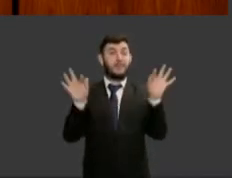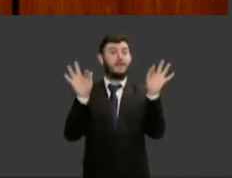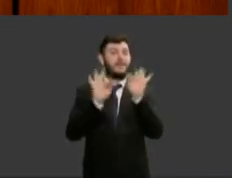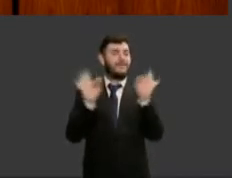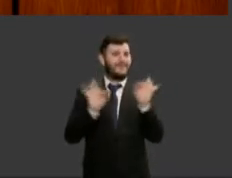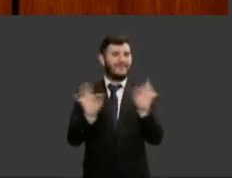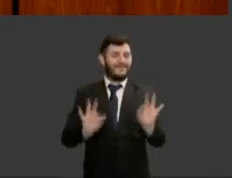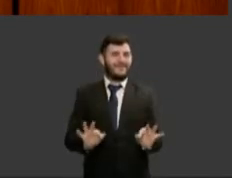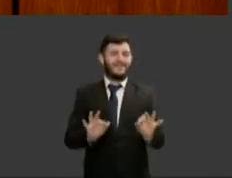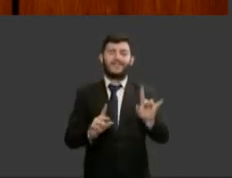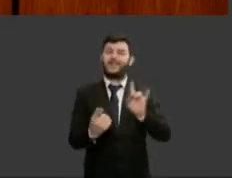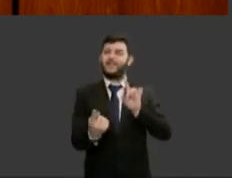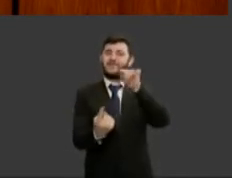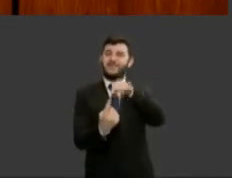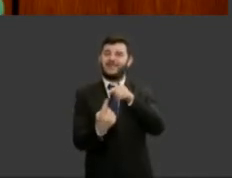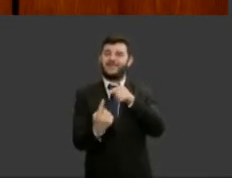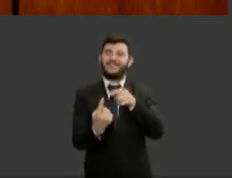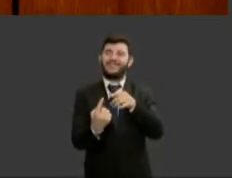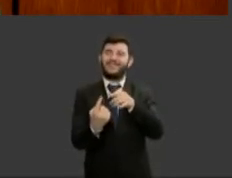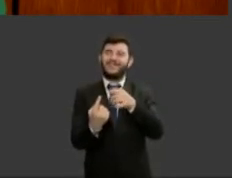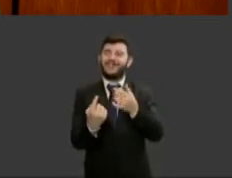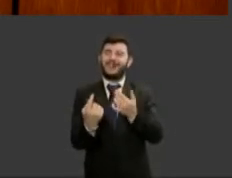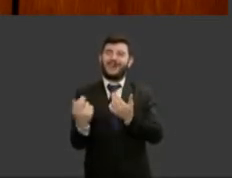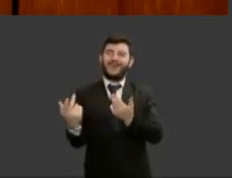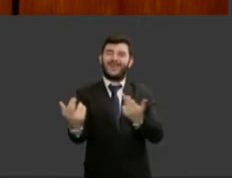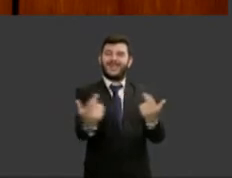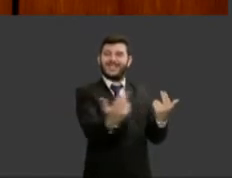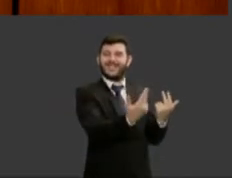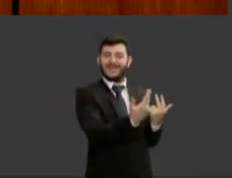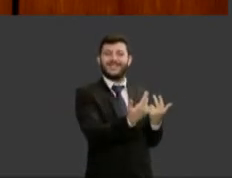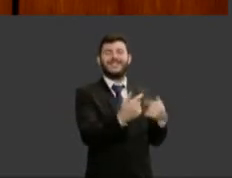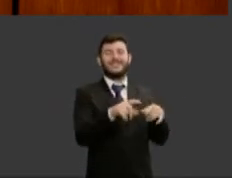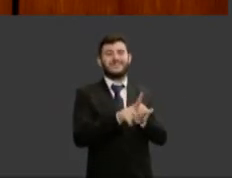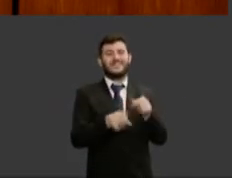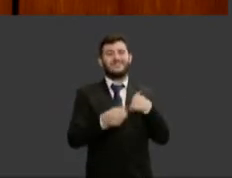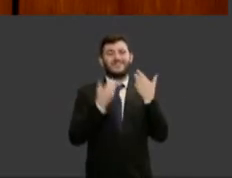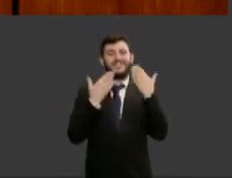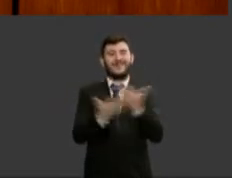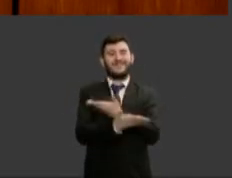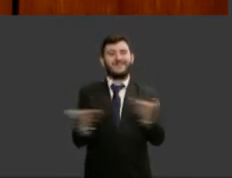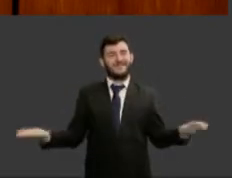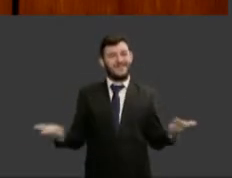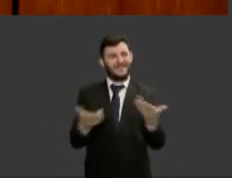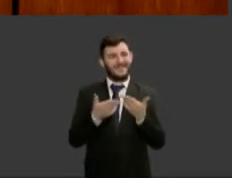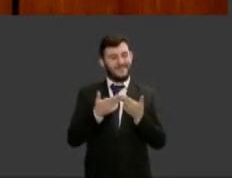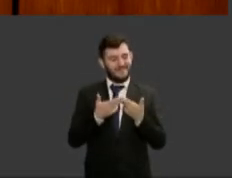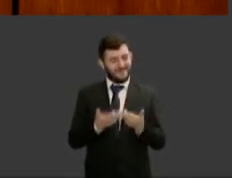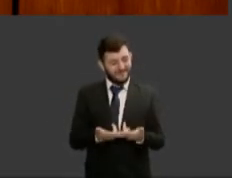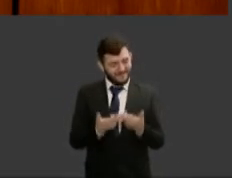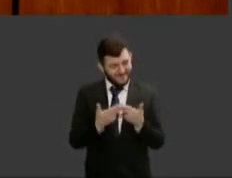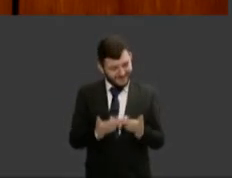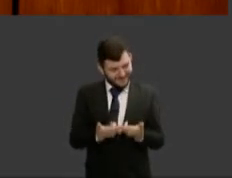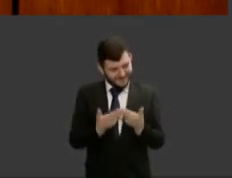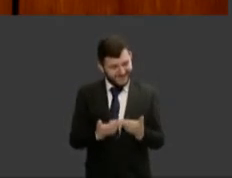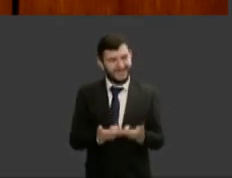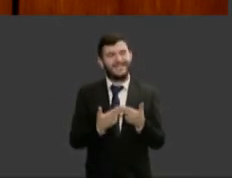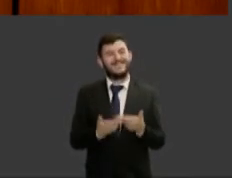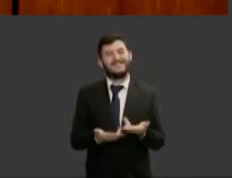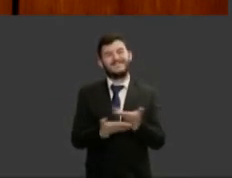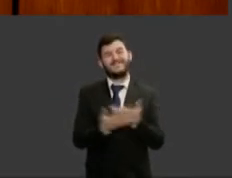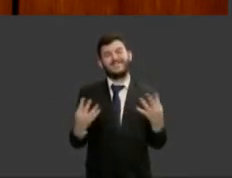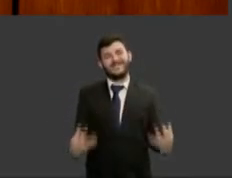de todos nós agradeço a todos neste momento pela paciência com que ouviram